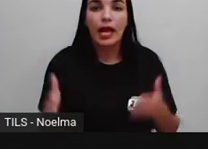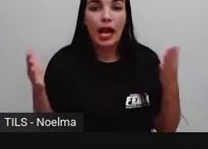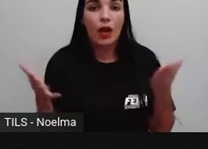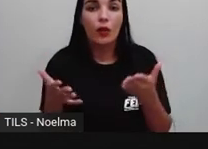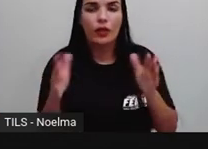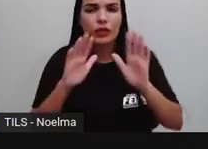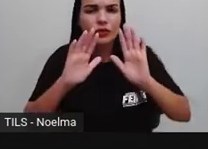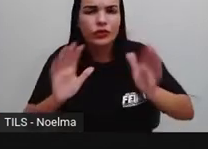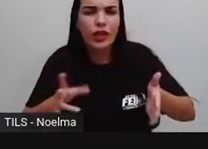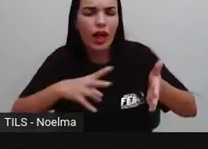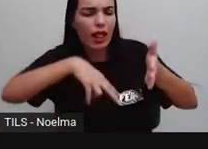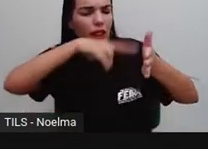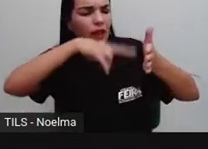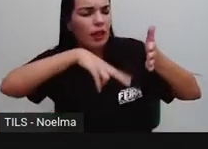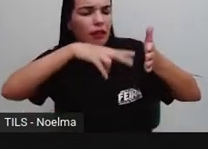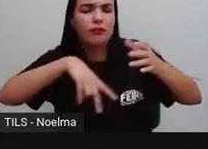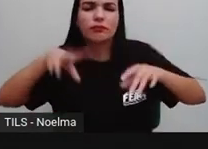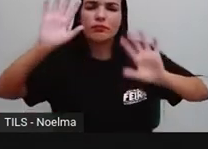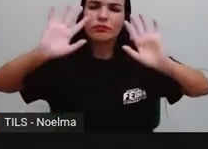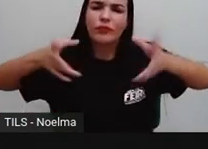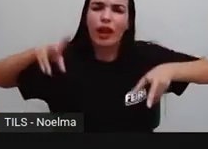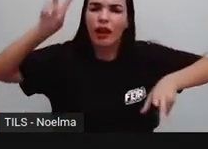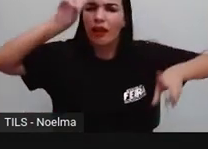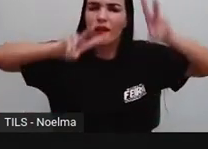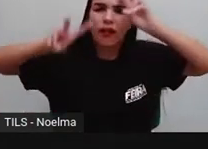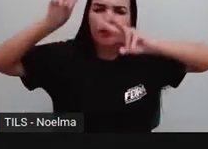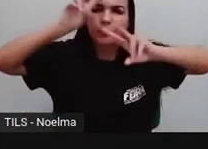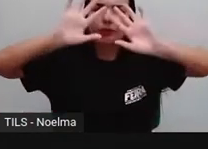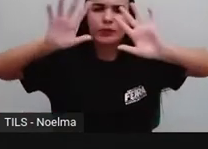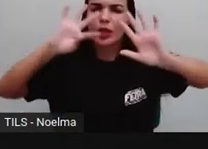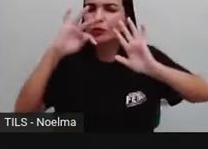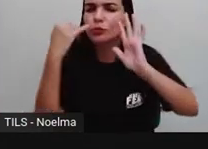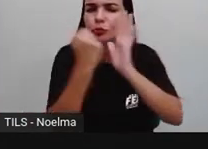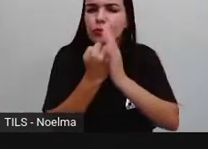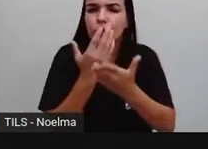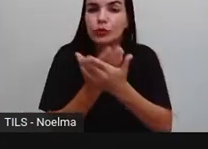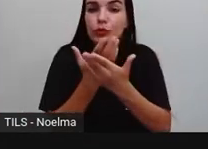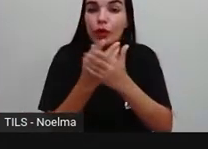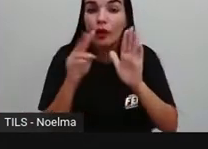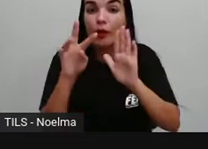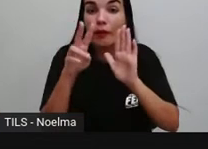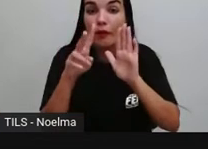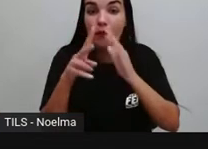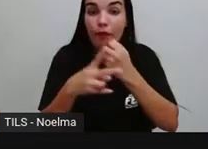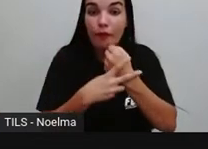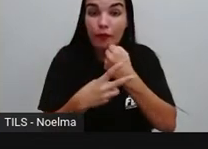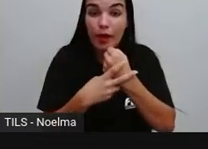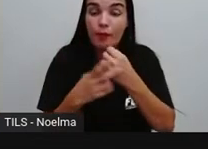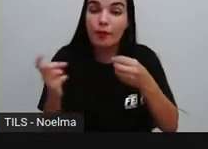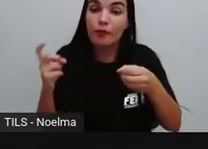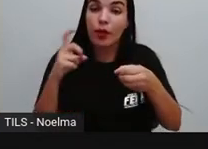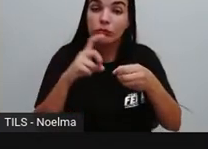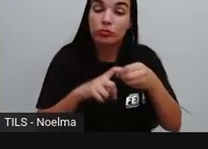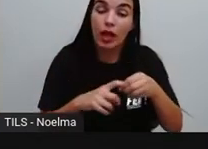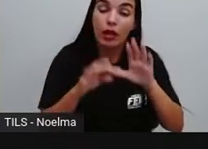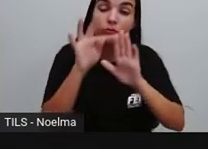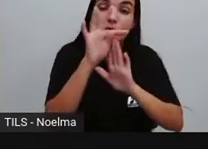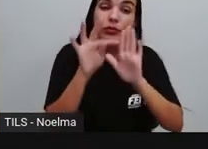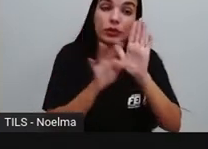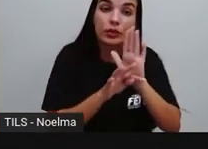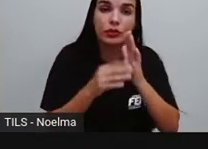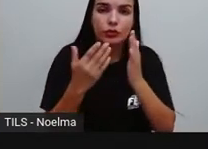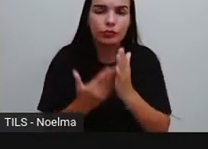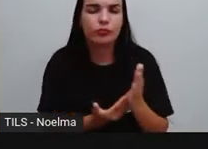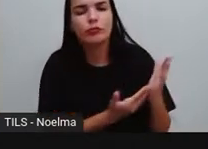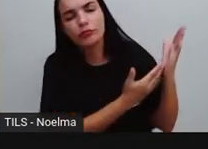Agora que nós já relembramos tudo que estudamos sobre os verbos, nós vamos voltar ao nosso texto, que foi aquele texto que